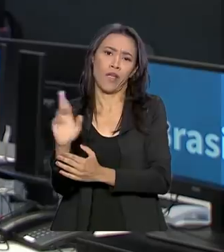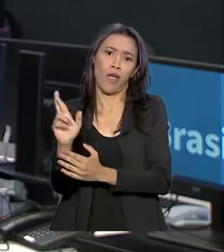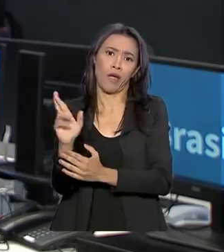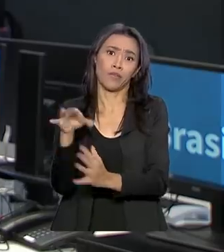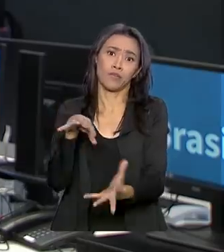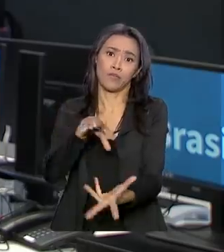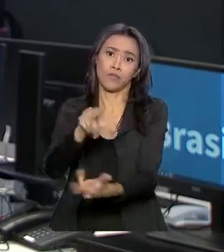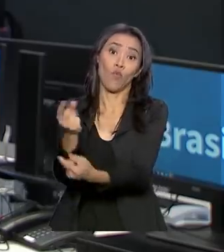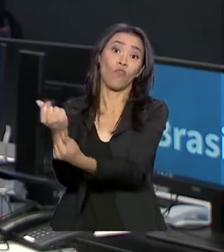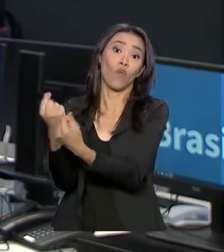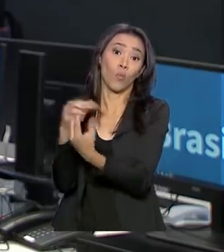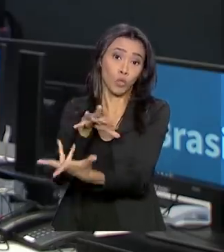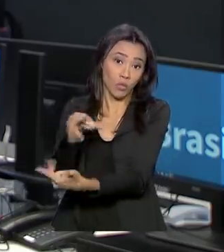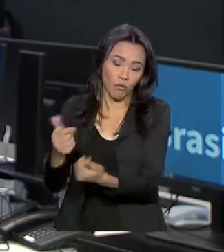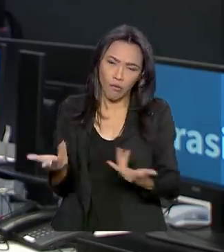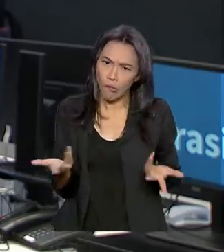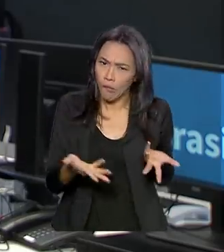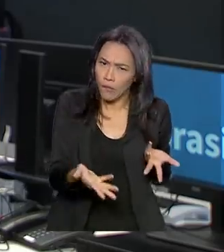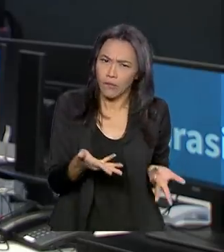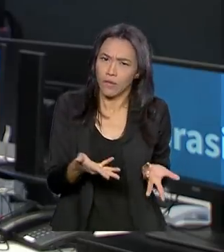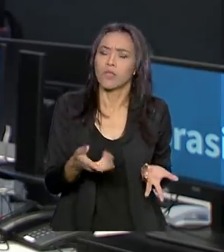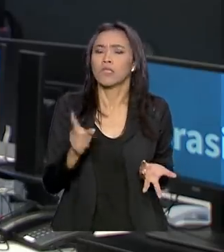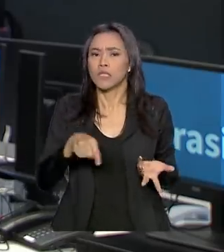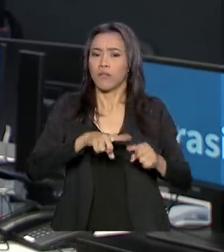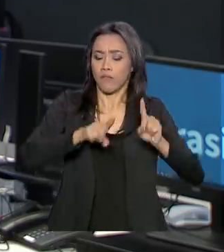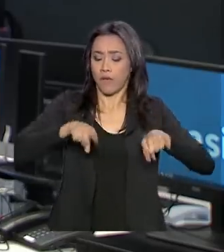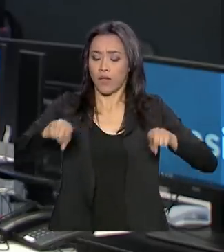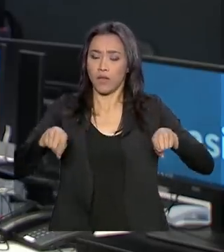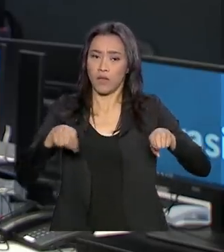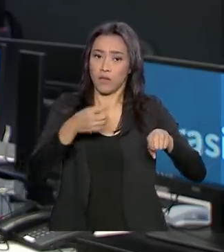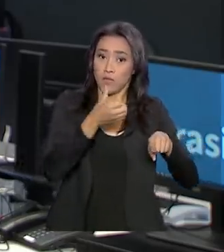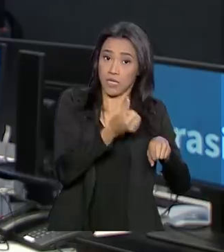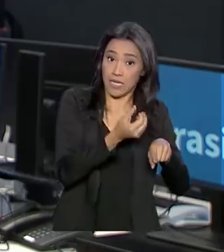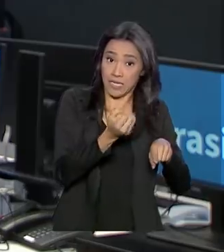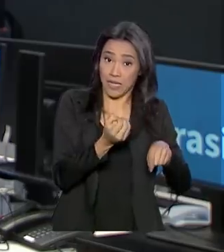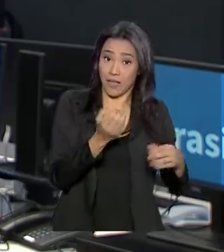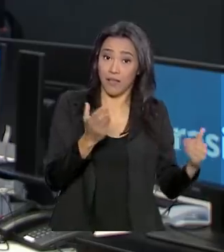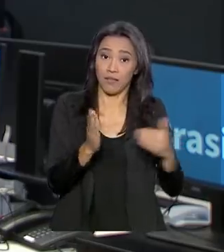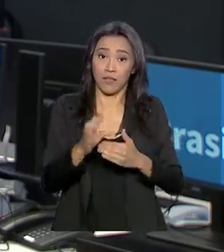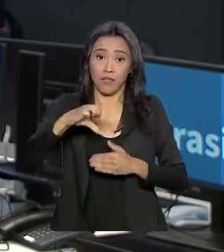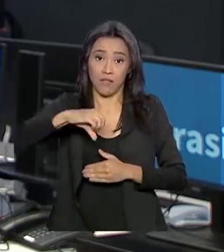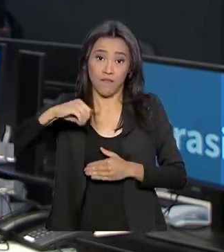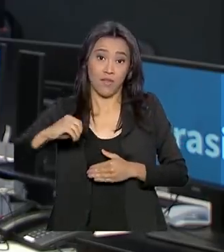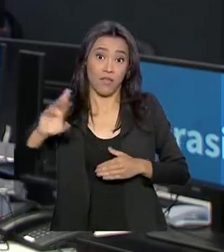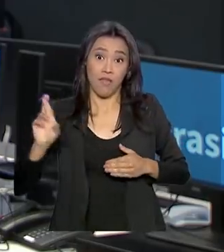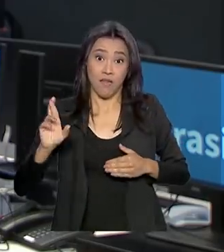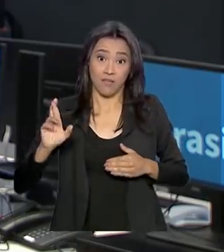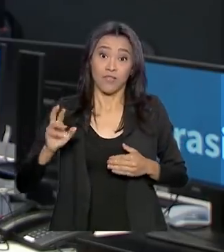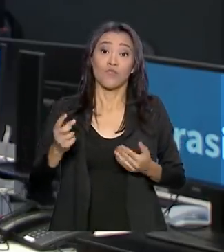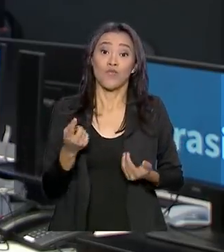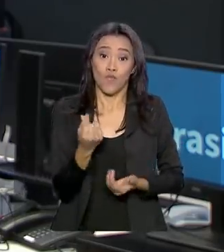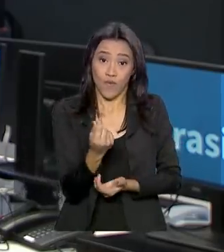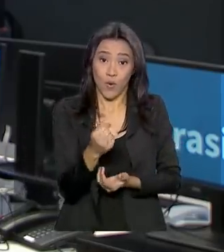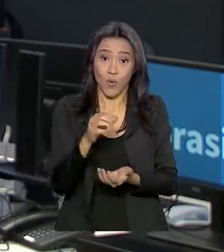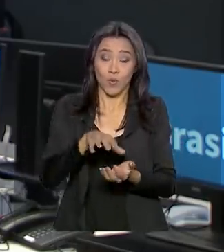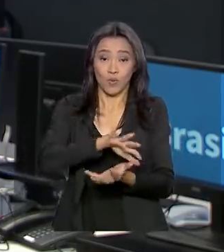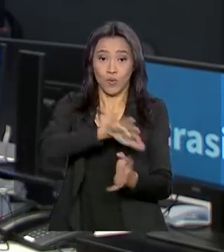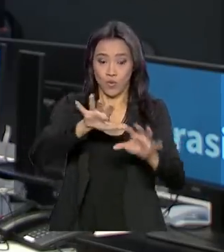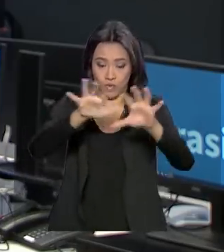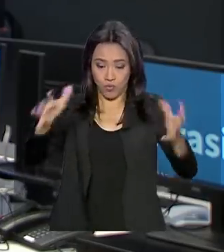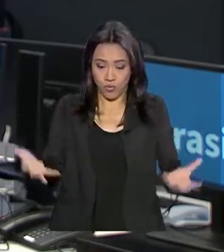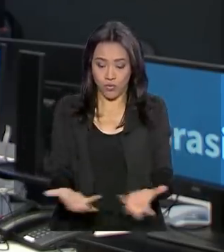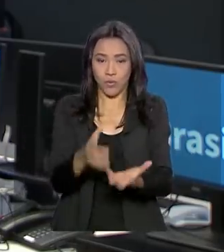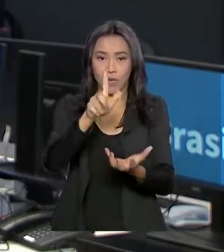brasileiro, então, o preço médio do gás de cozinha varia entre R$ 60 e R$ A medida será aplicada na venda dos